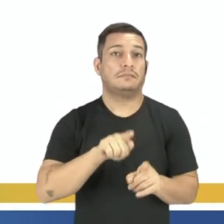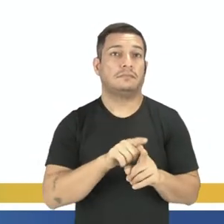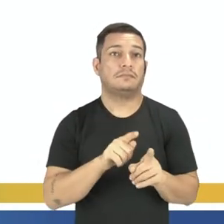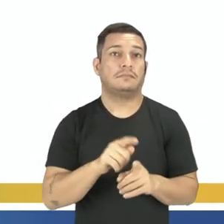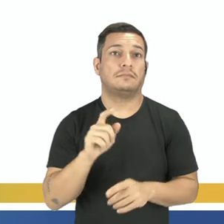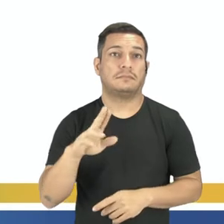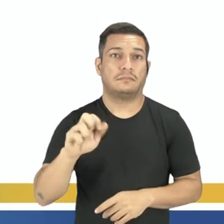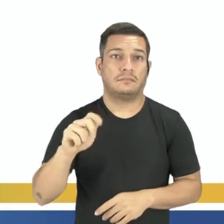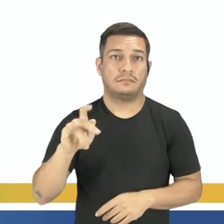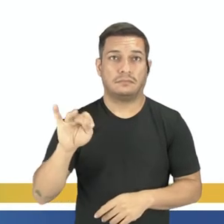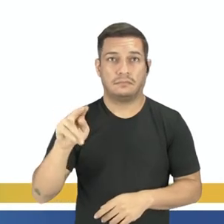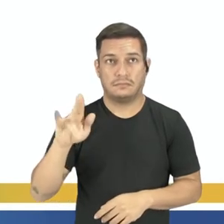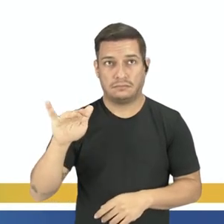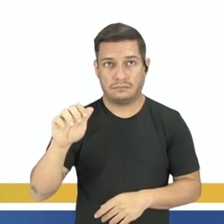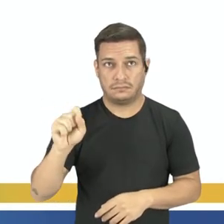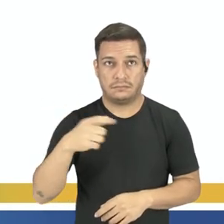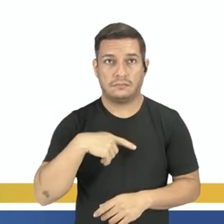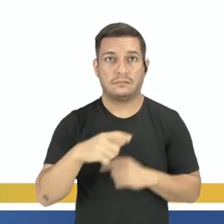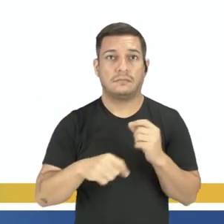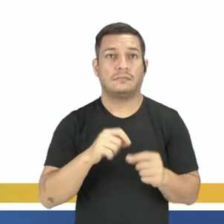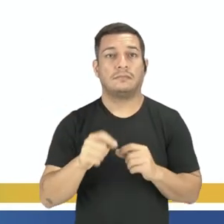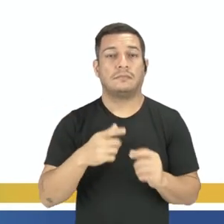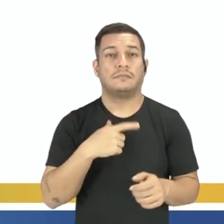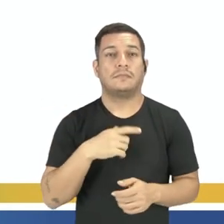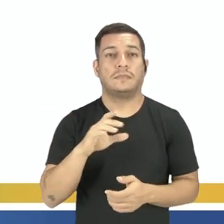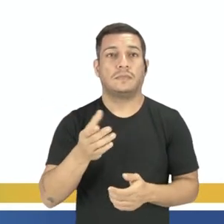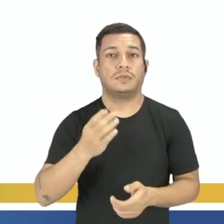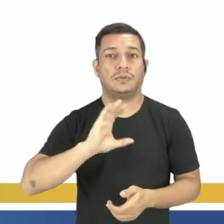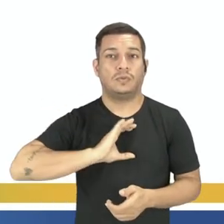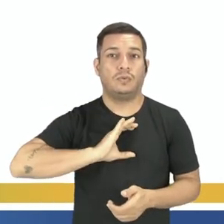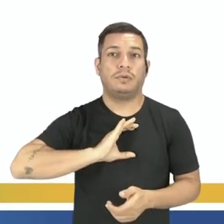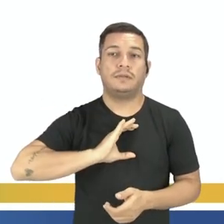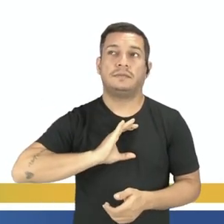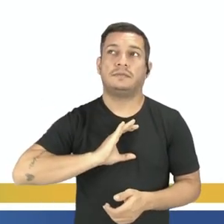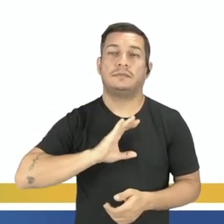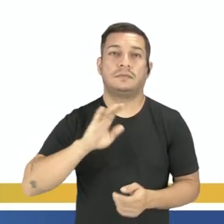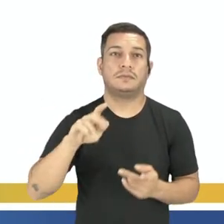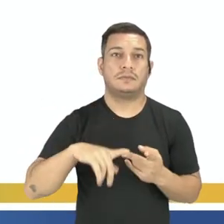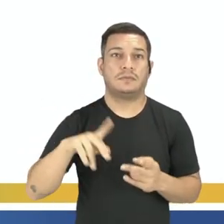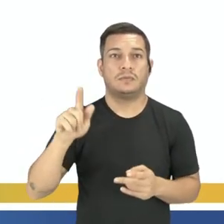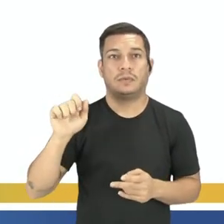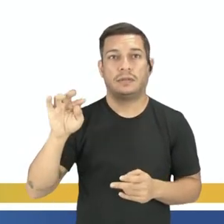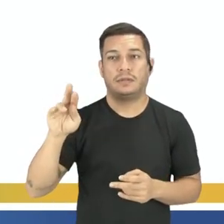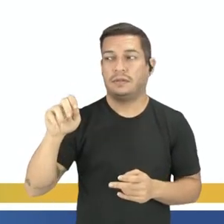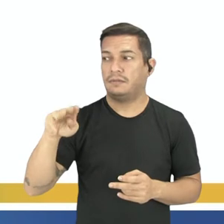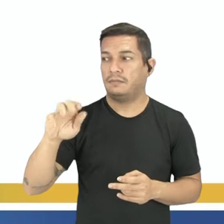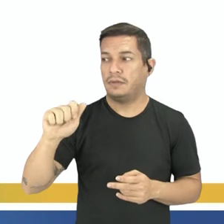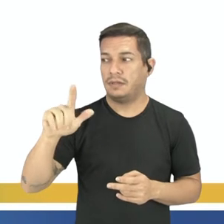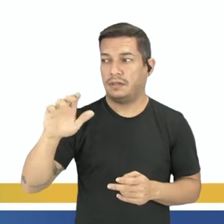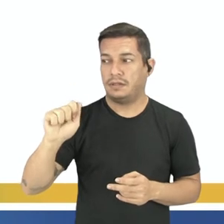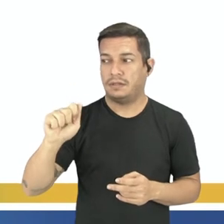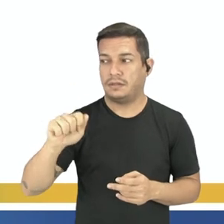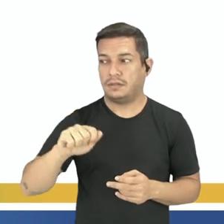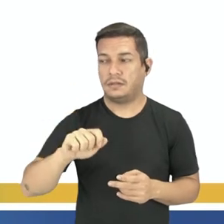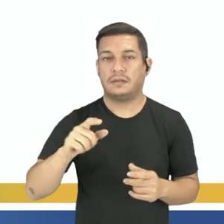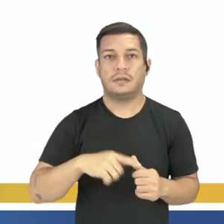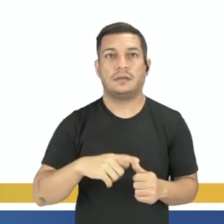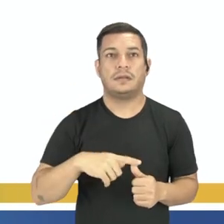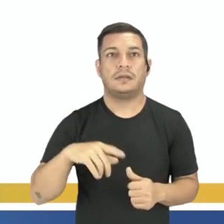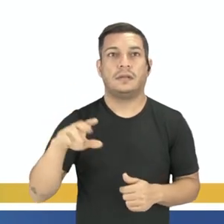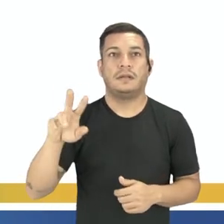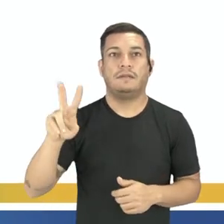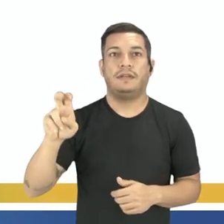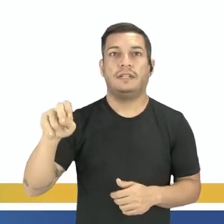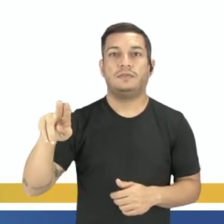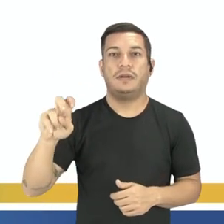capitanias que tinham funções defensivas. Capitania de Cuba, capitania de Guatemala, capitania de Venezuela, capitania de Chile.